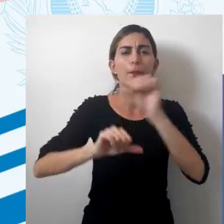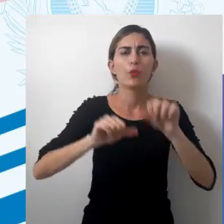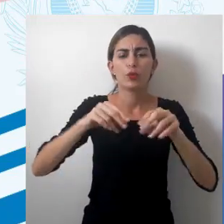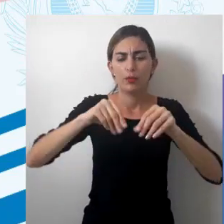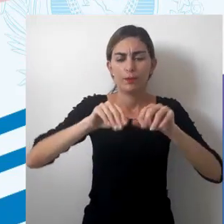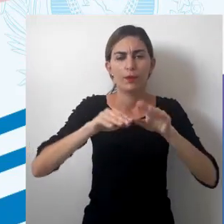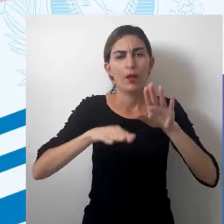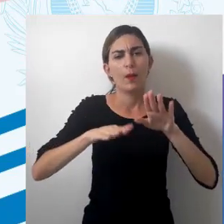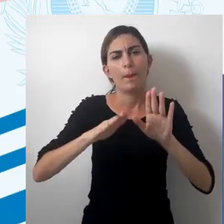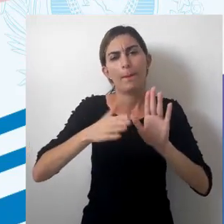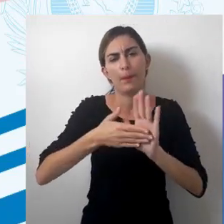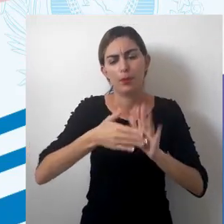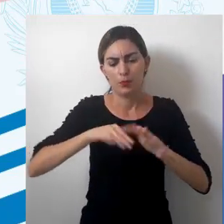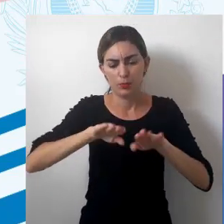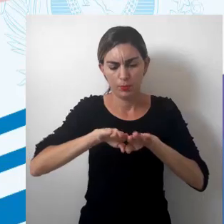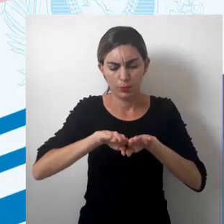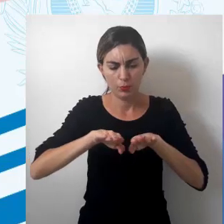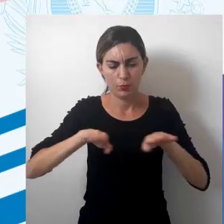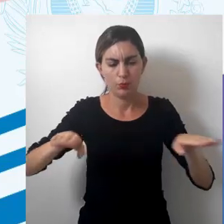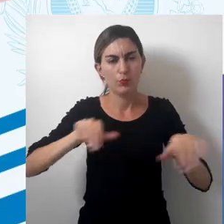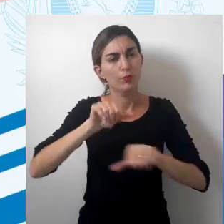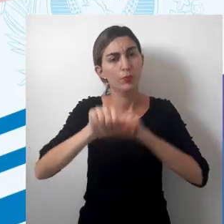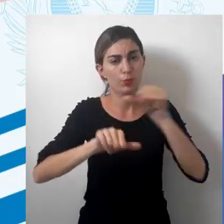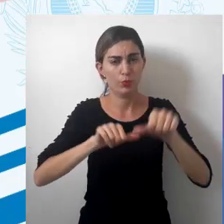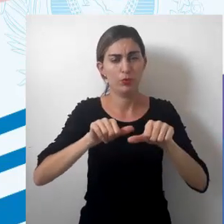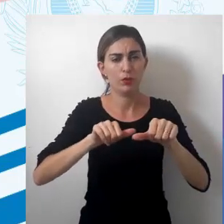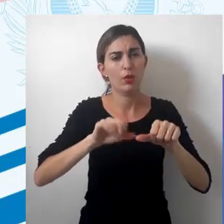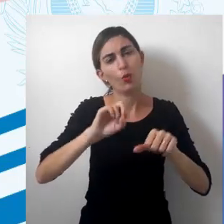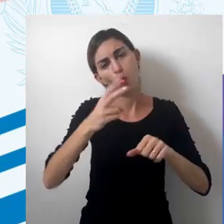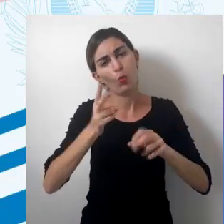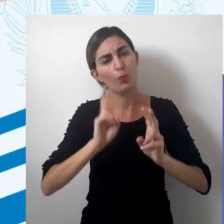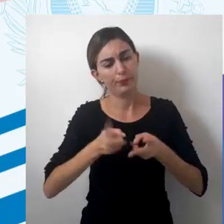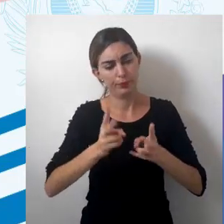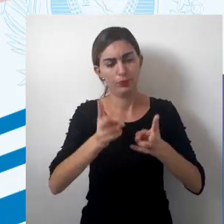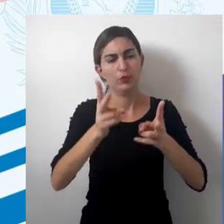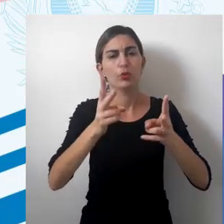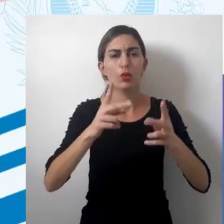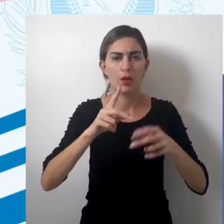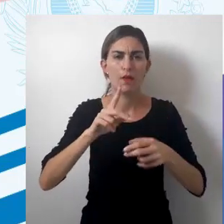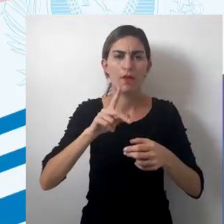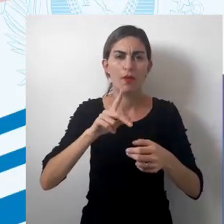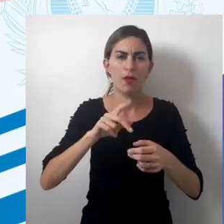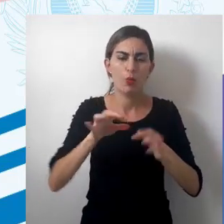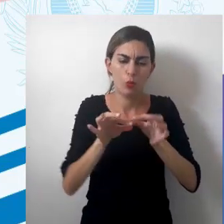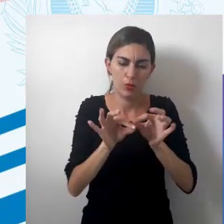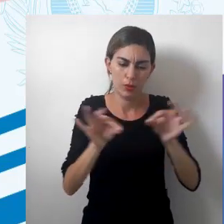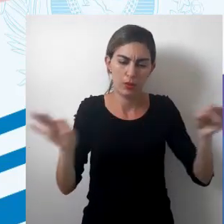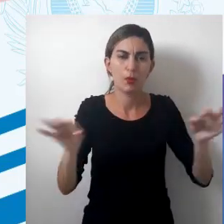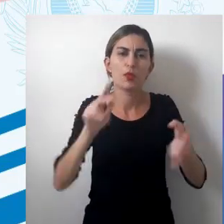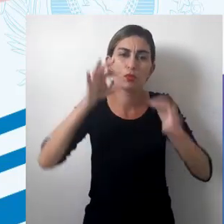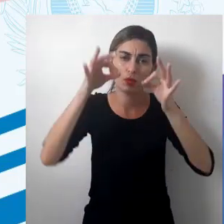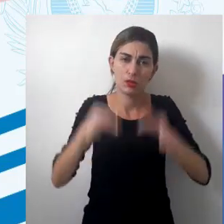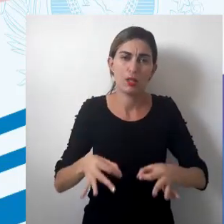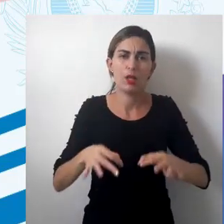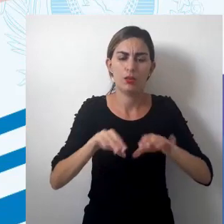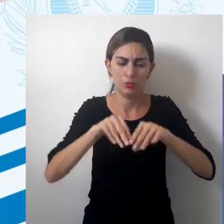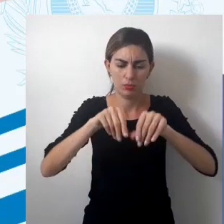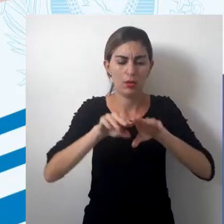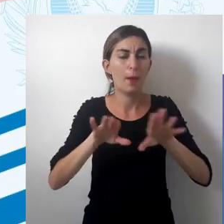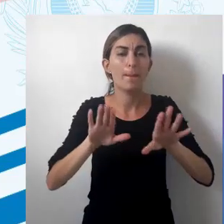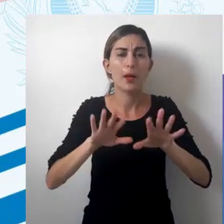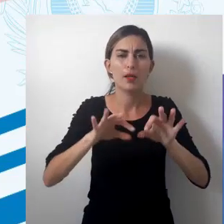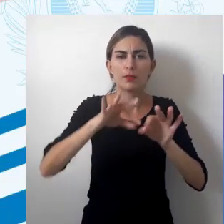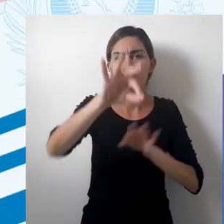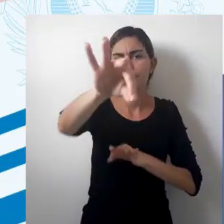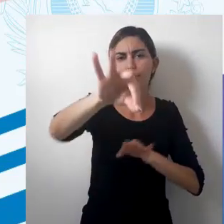superfície, e ela pode ser equivalente, onde ela preserva o tamanho real da superfície representada, mas não mantém as